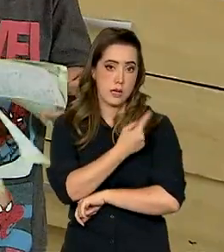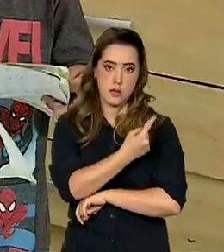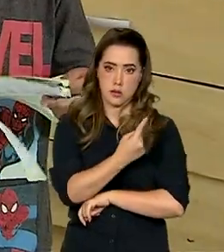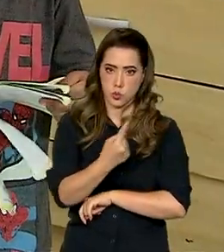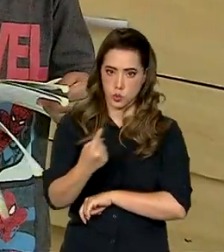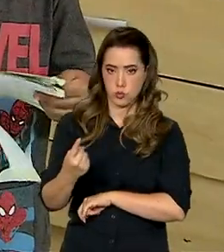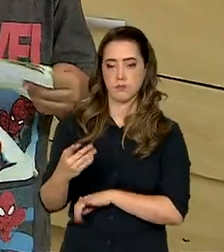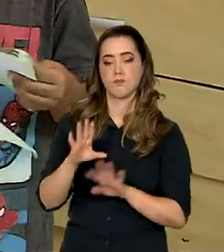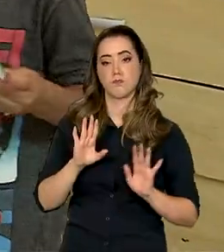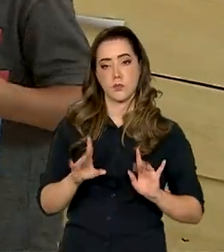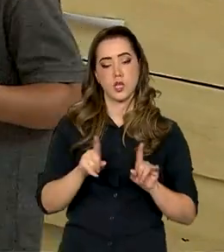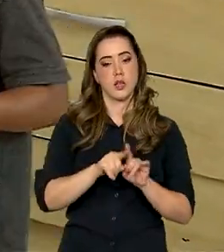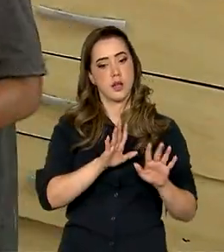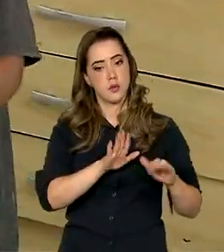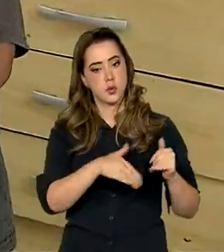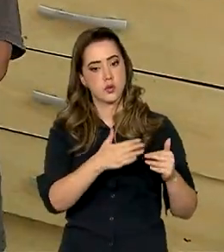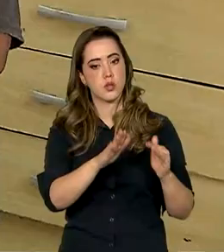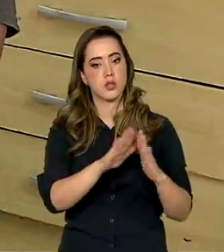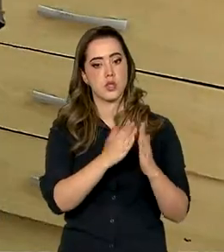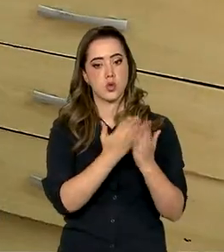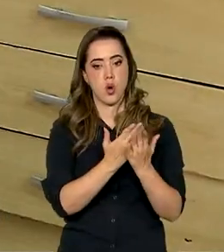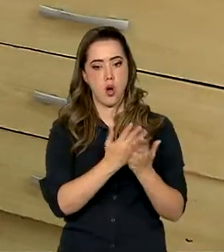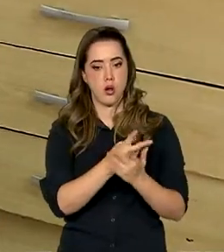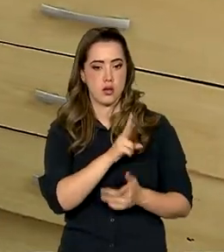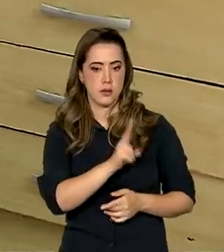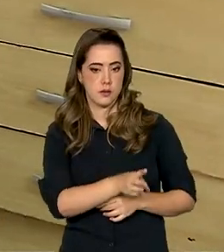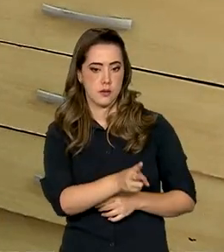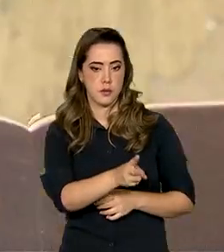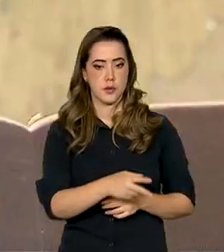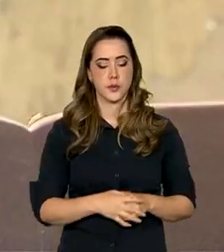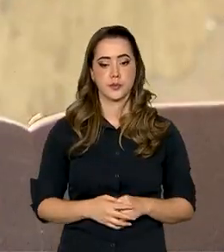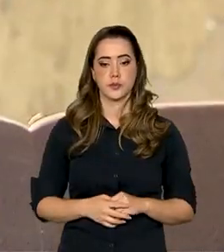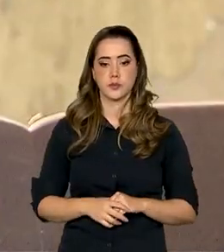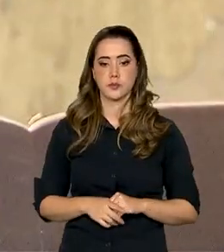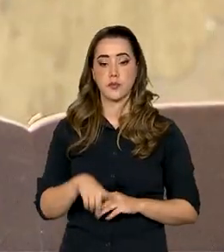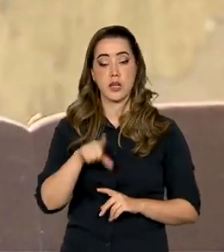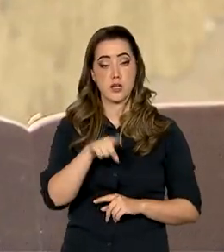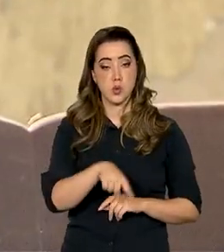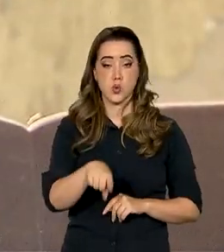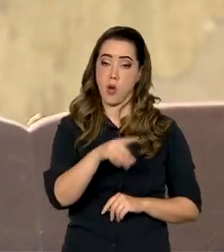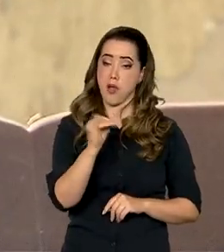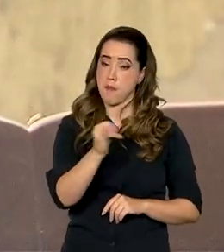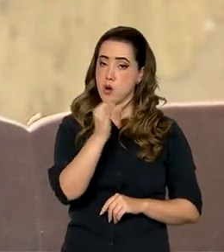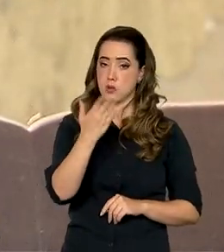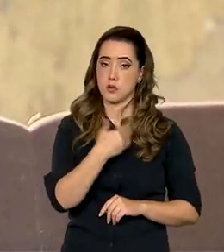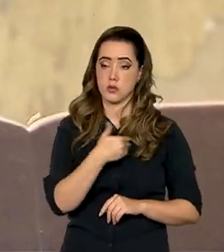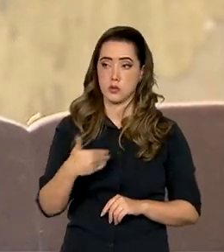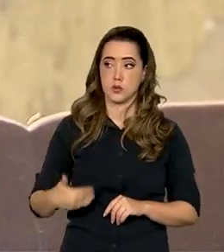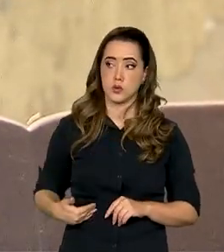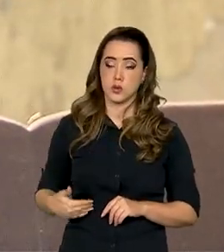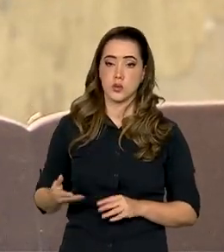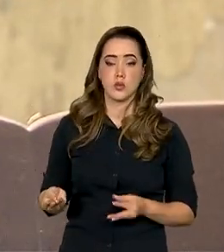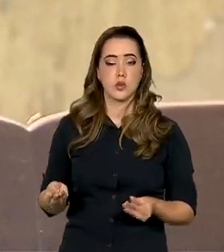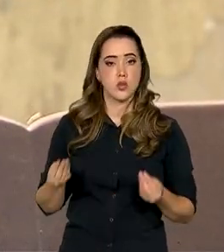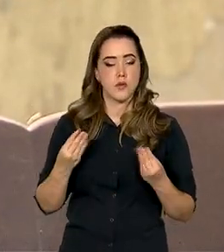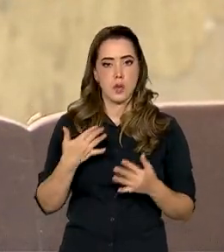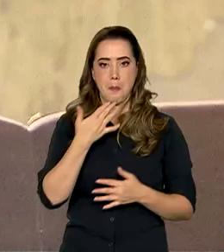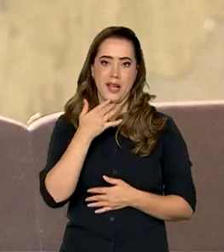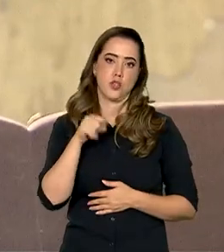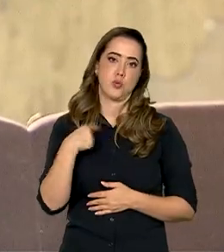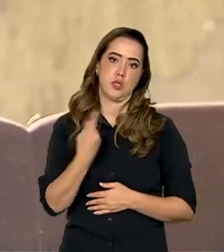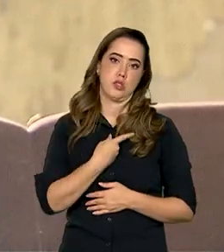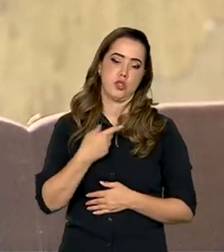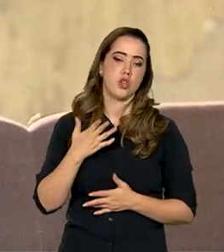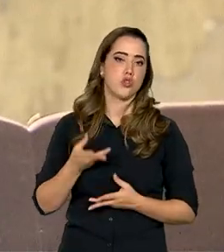e garantir a permanência dos filhos na escola. Isso é muito importante, né? O governo, ele já cobra isso,